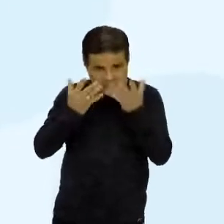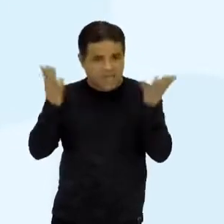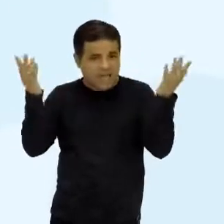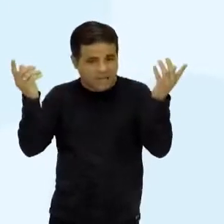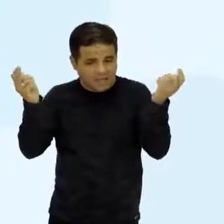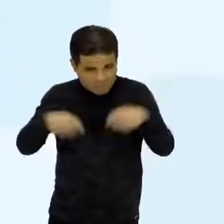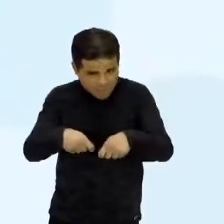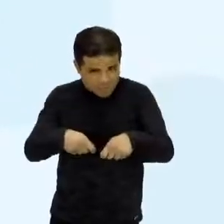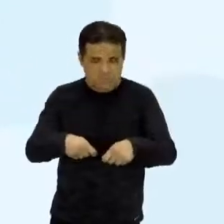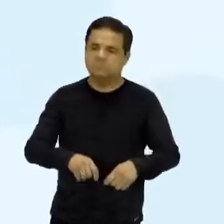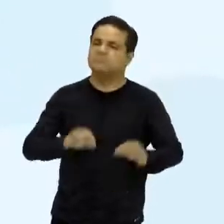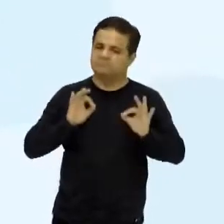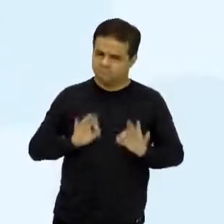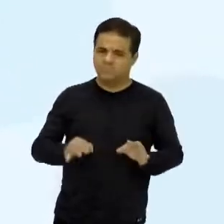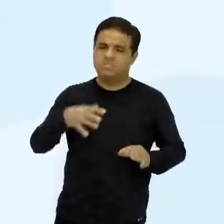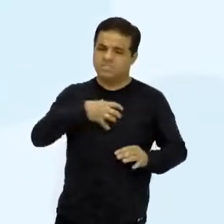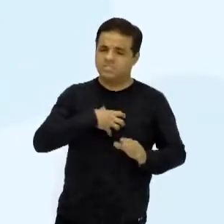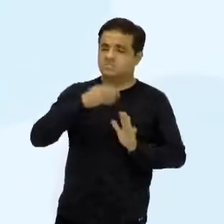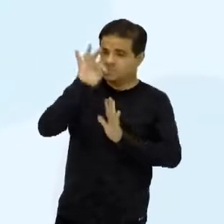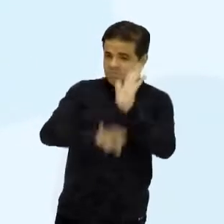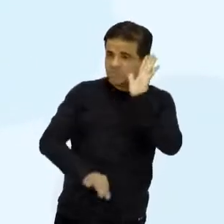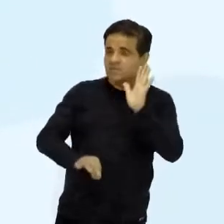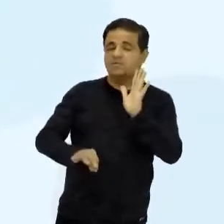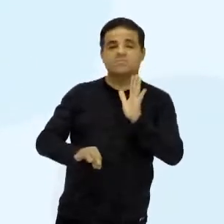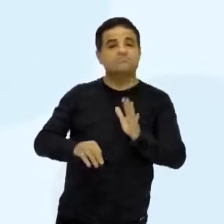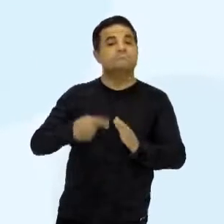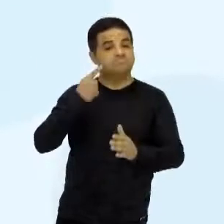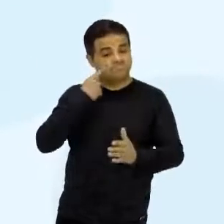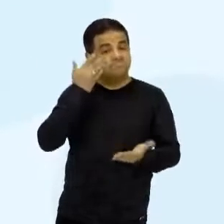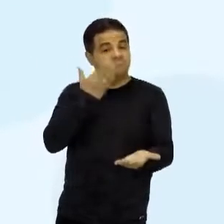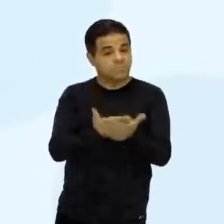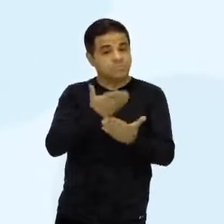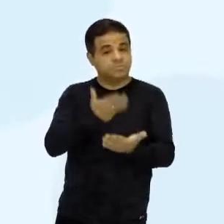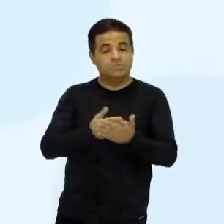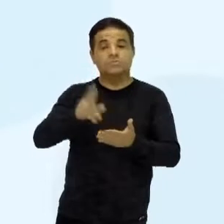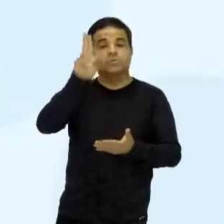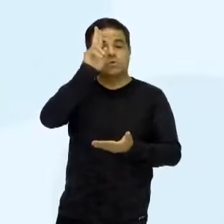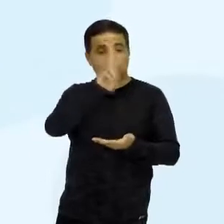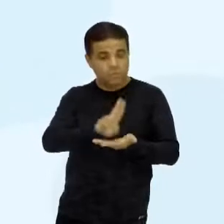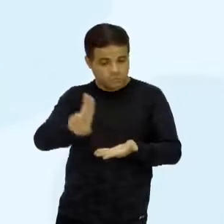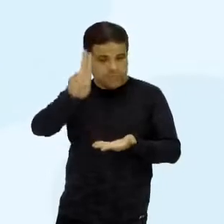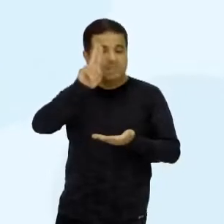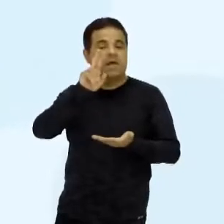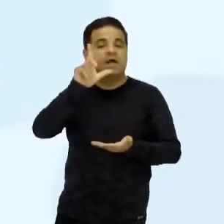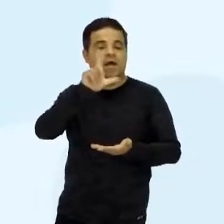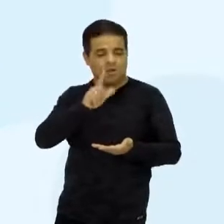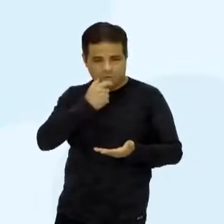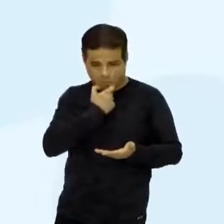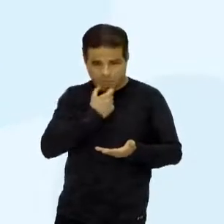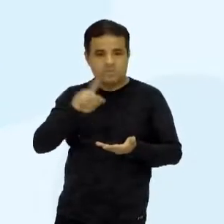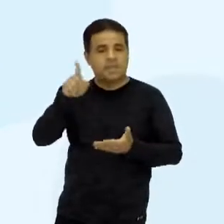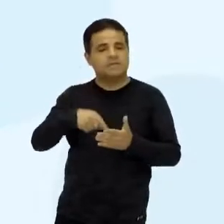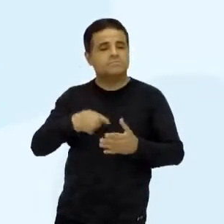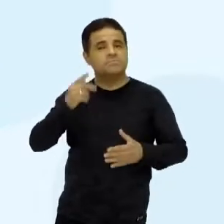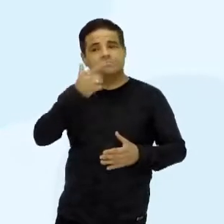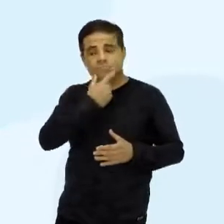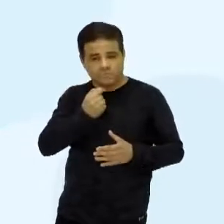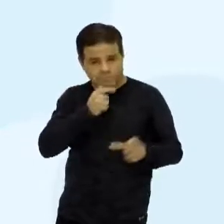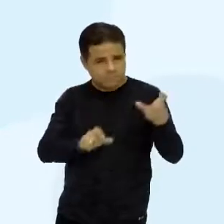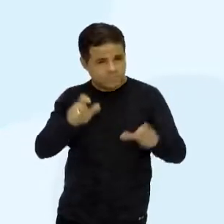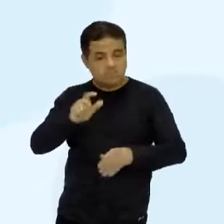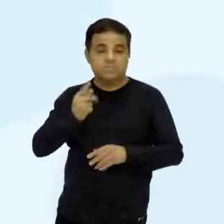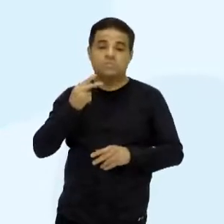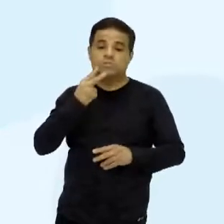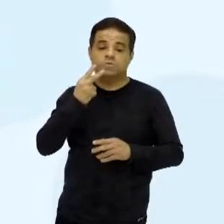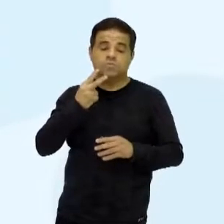Aí sim, tá? Nesse tipo de texto, aí sim. Segundo um estudo da Universidade de Londres, adolescentes do sexo feminino apresentam duas vezes mais